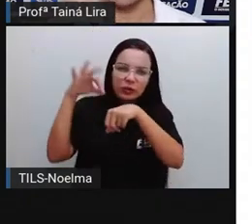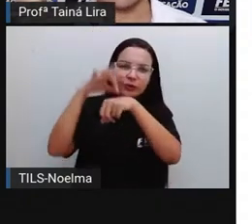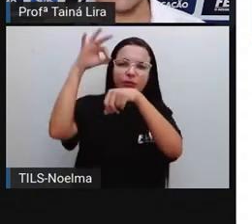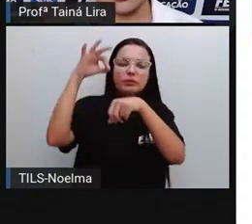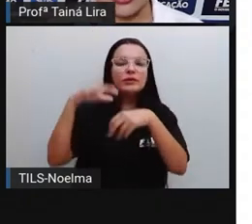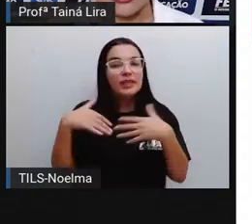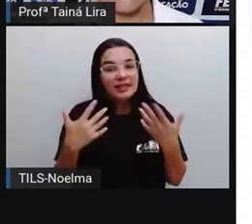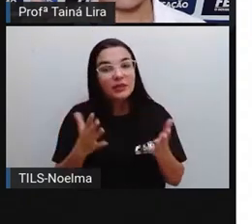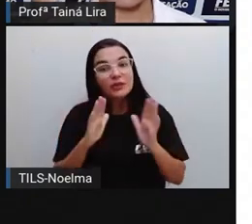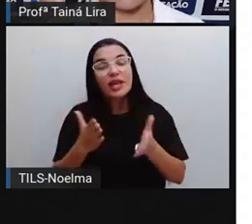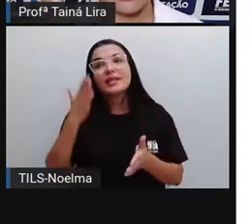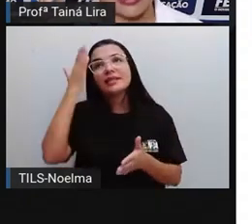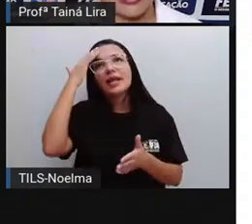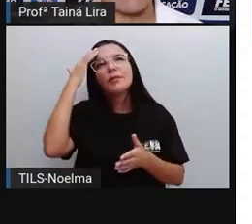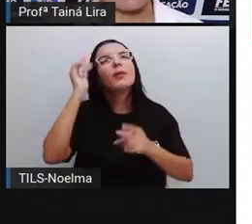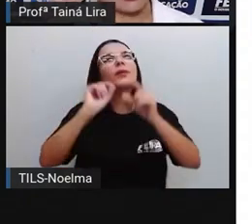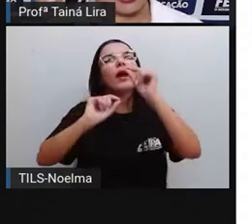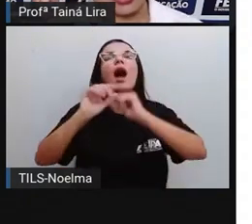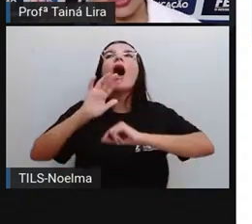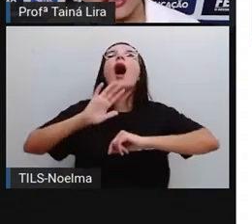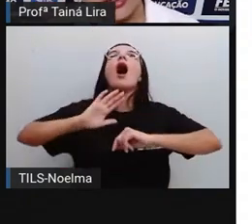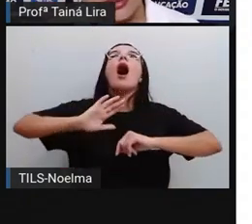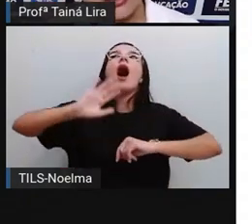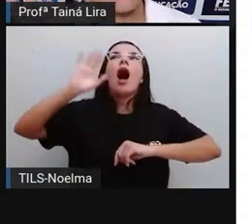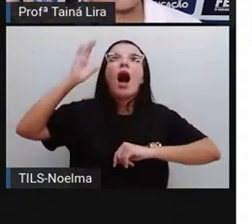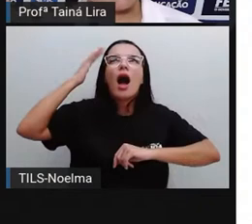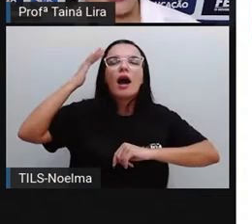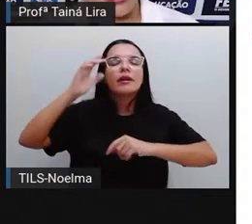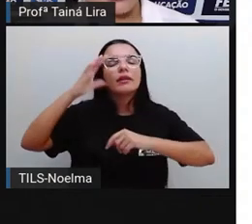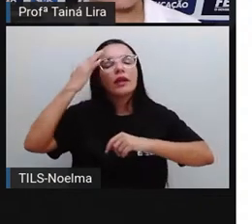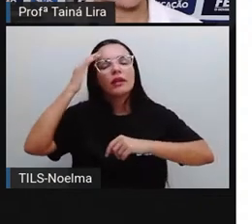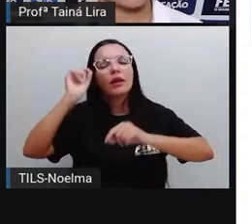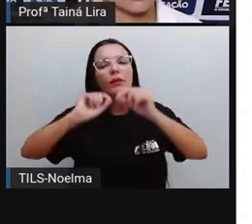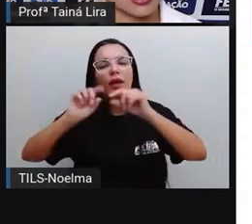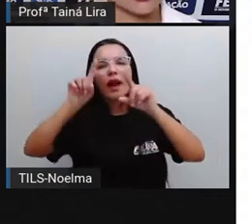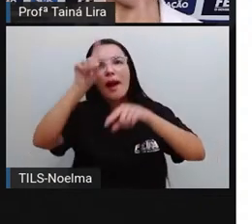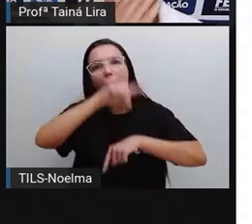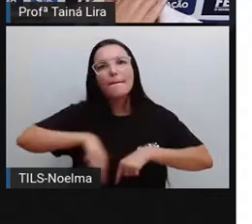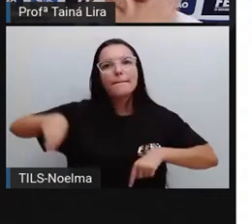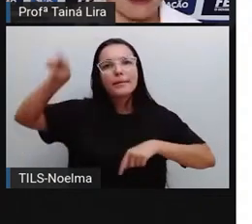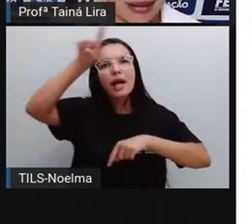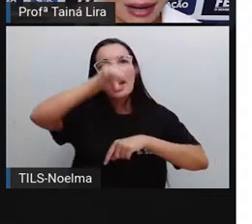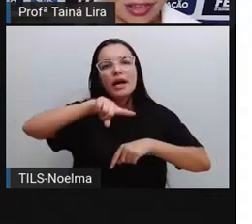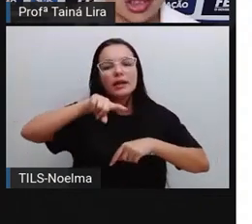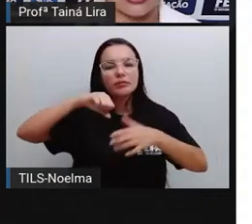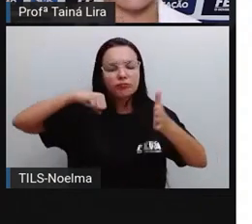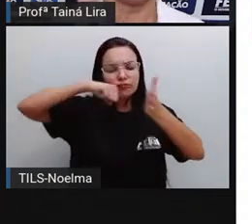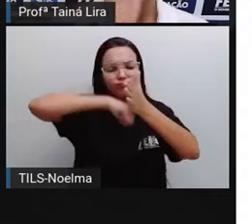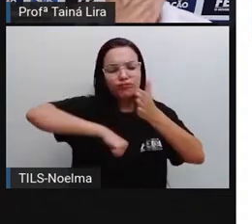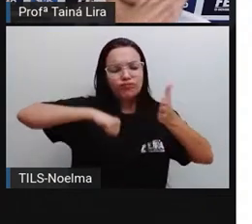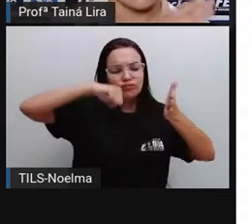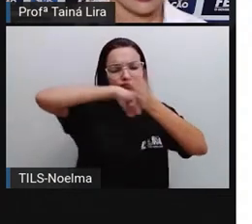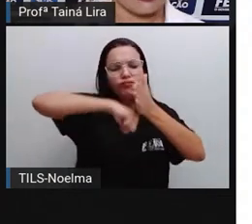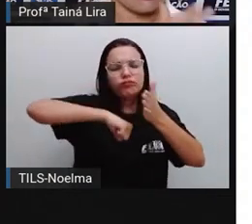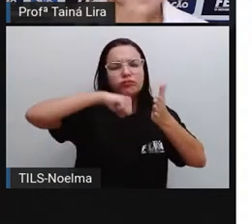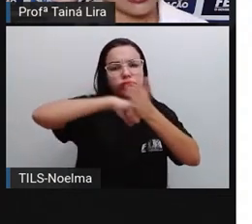então a gente já tava ali, né? A gente já ia entender que essa placa tava querendo indicar ali o combate, né?